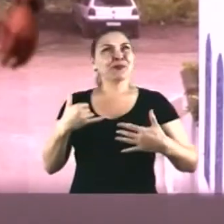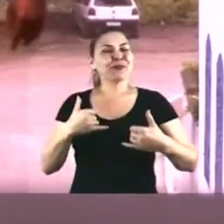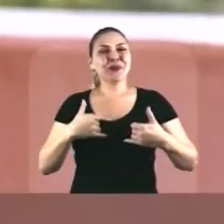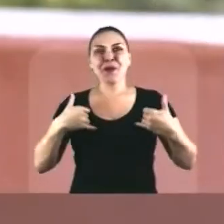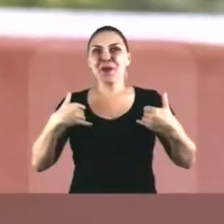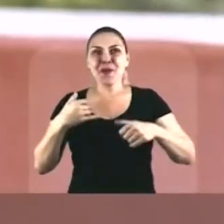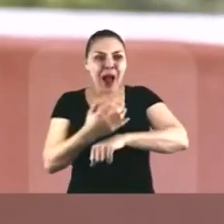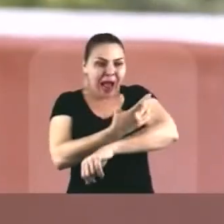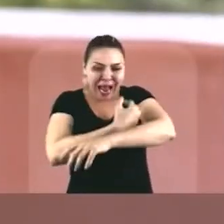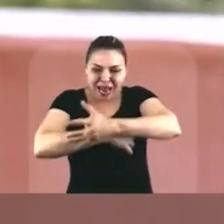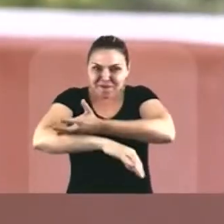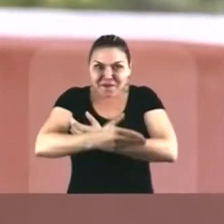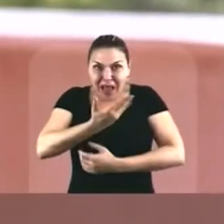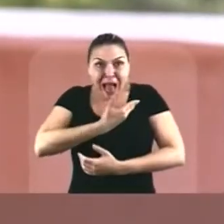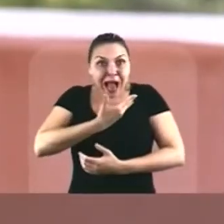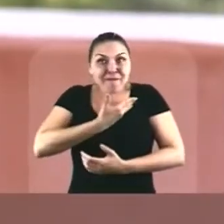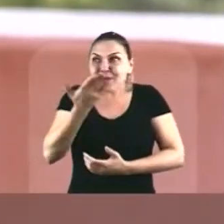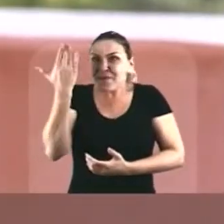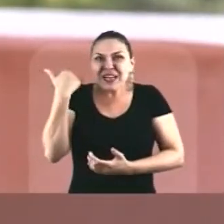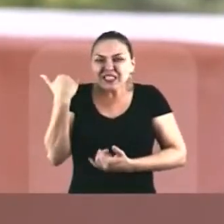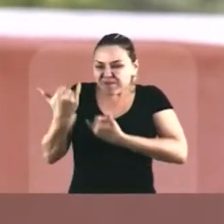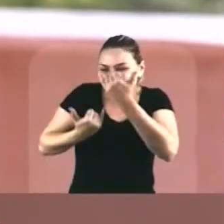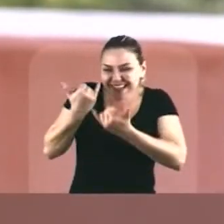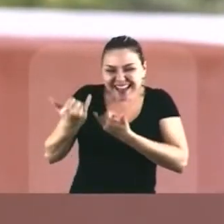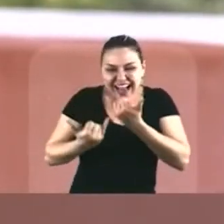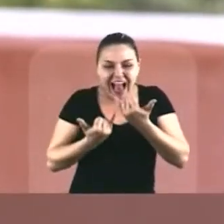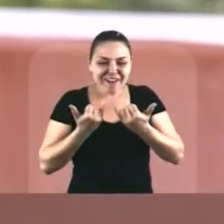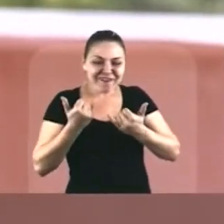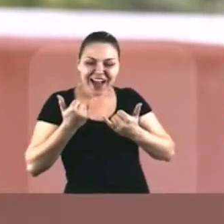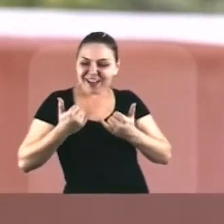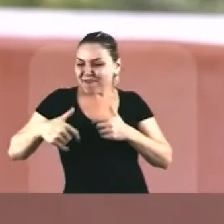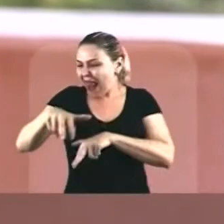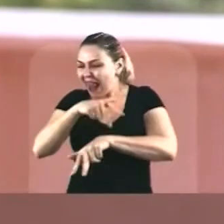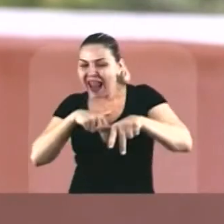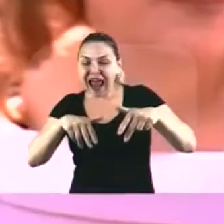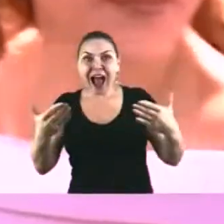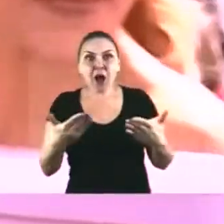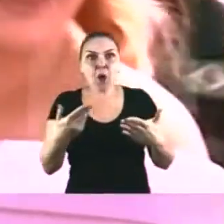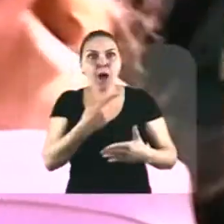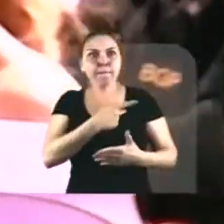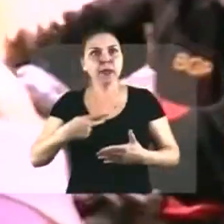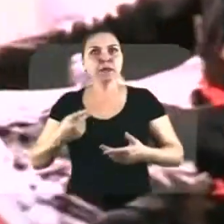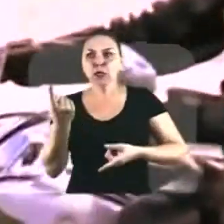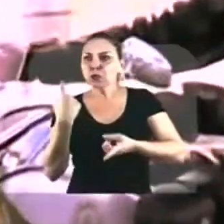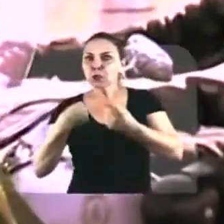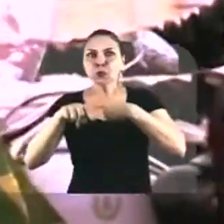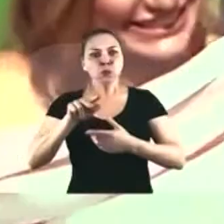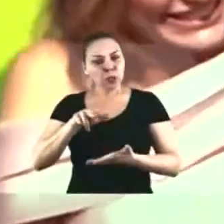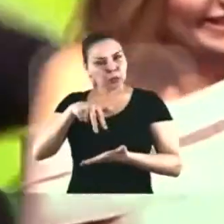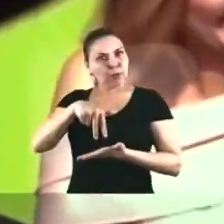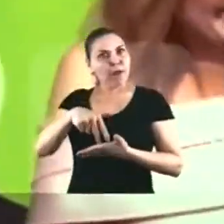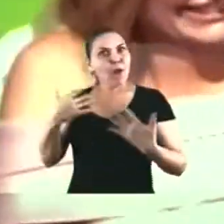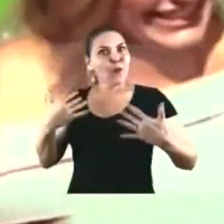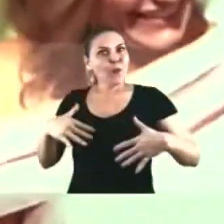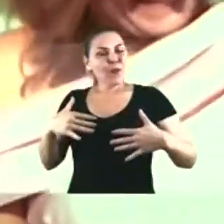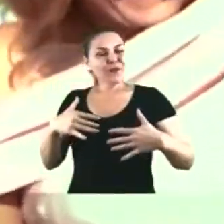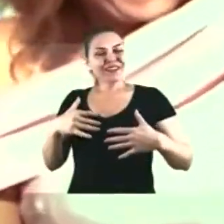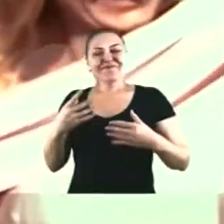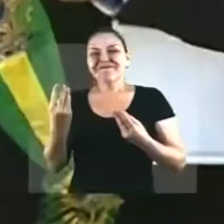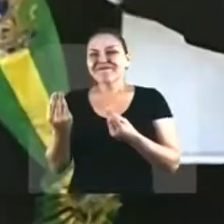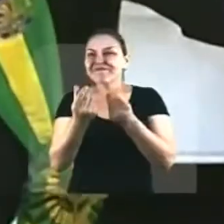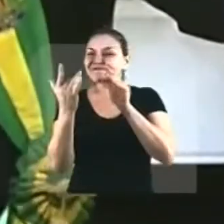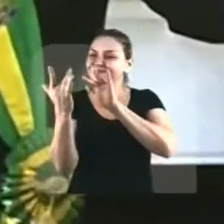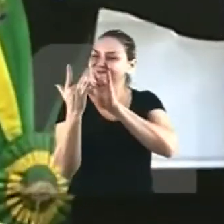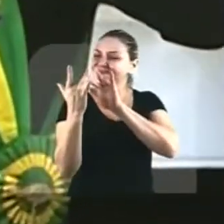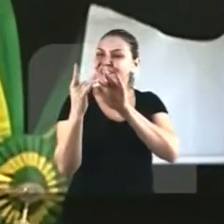penso Em saber que o meu amigo Brincava no chão Na lama Hoje é um presidente da República Quando se olha de perto Pode se ver com clareza